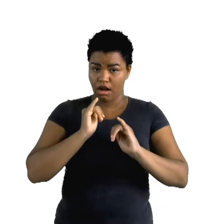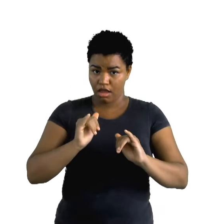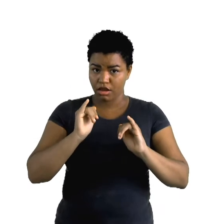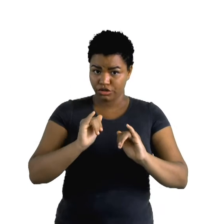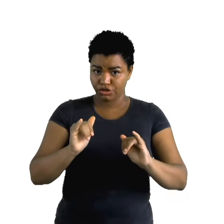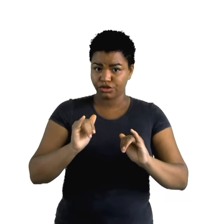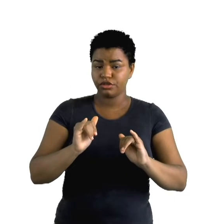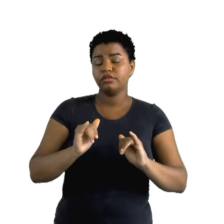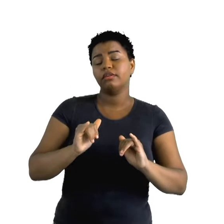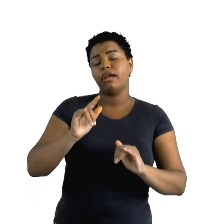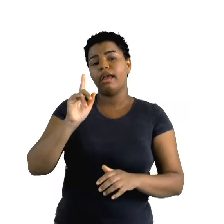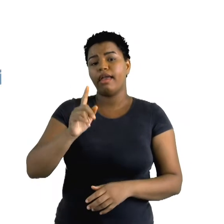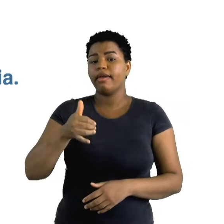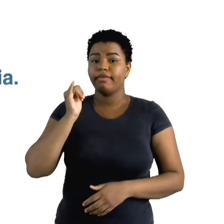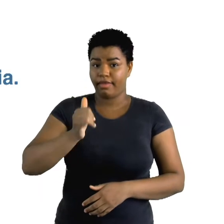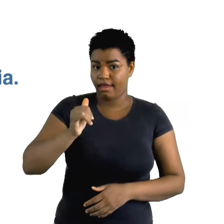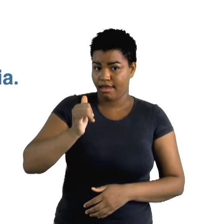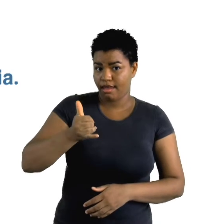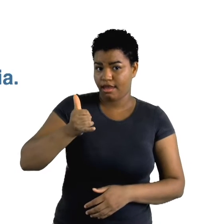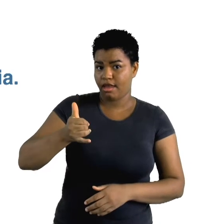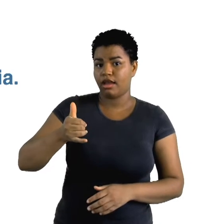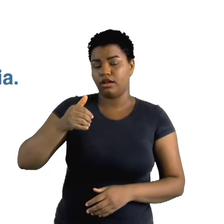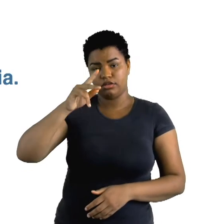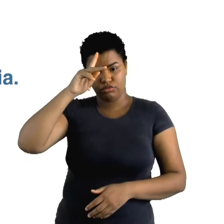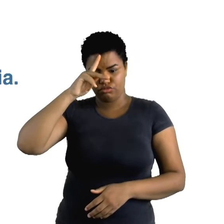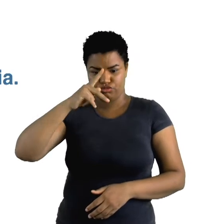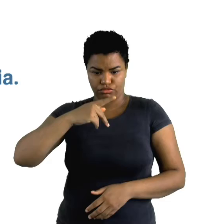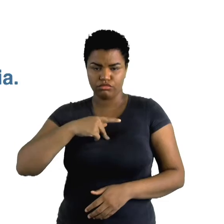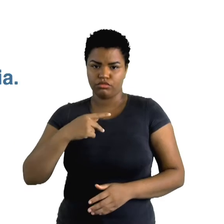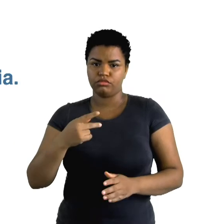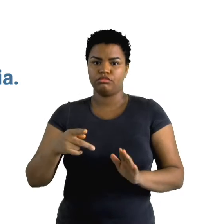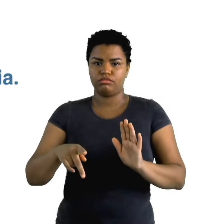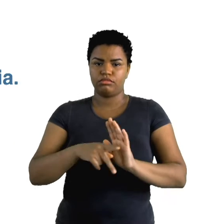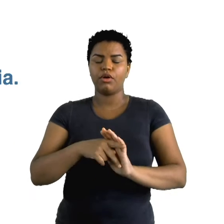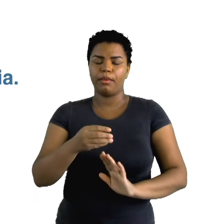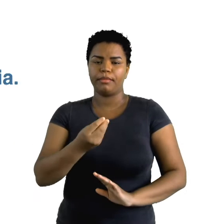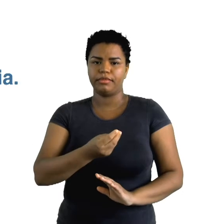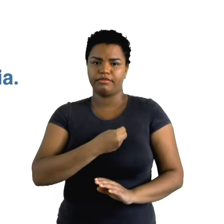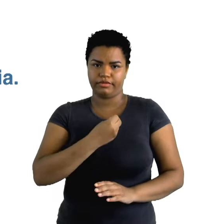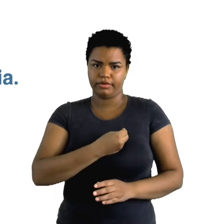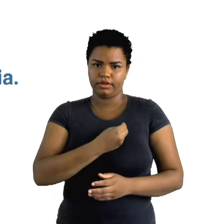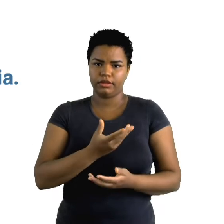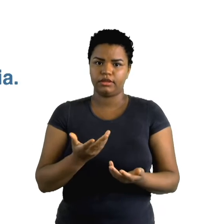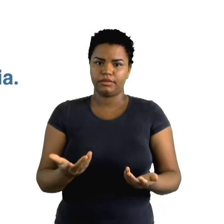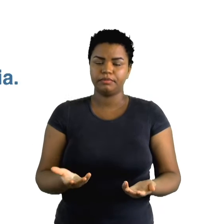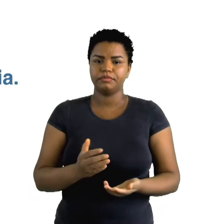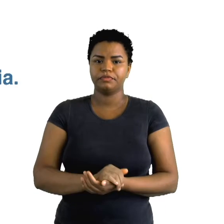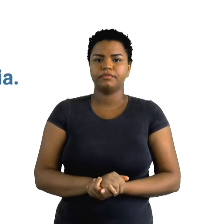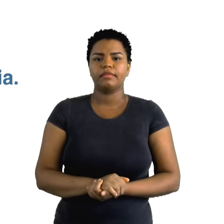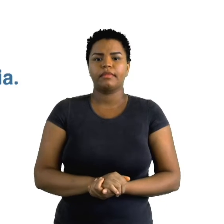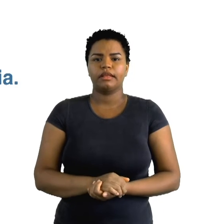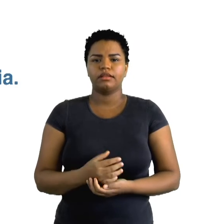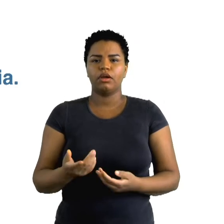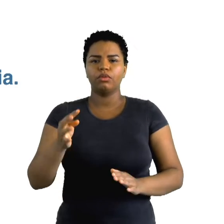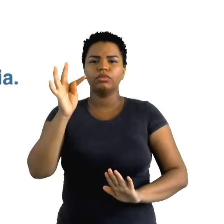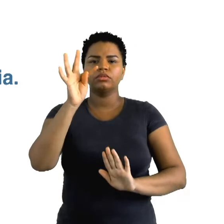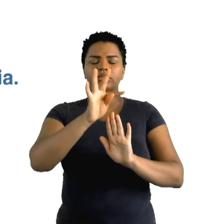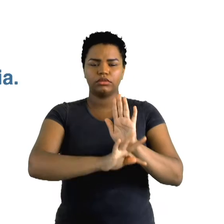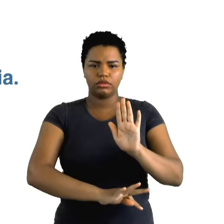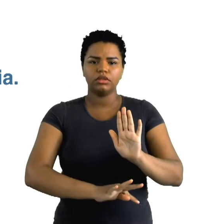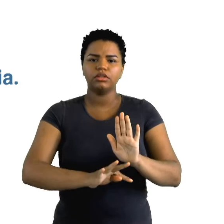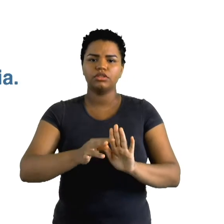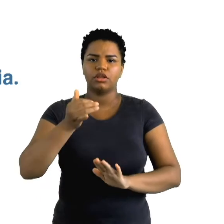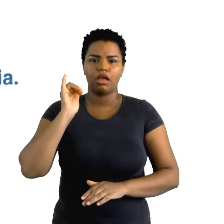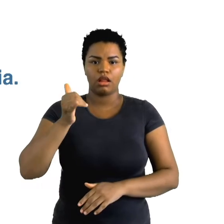narrar a sua história. Uma coisa importante da característica da autobiografia é o texto é narrado em